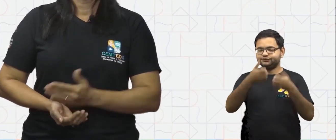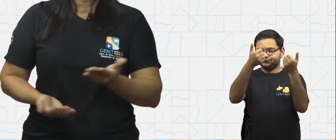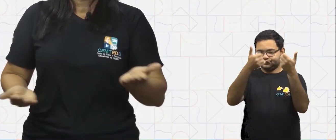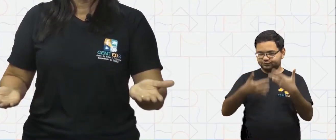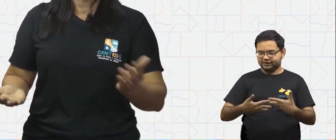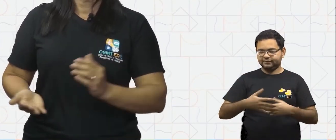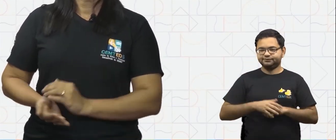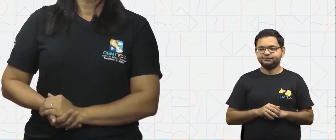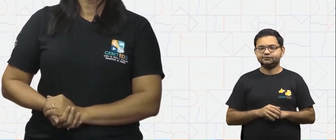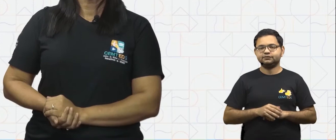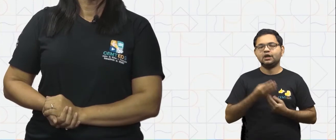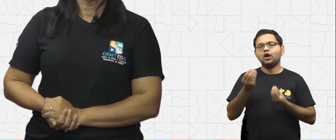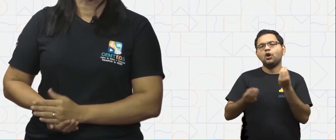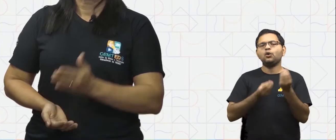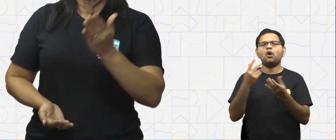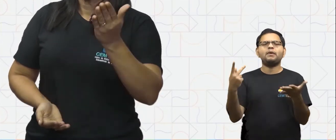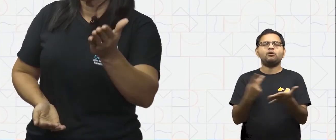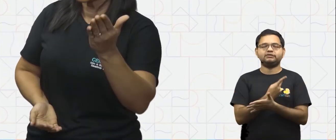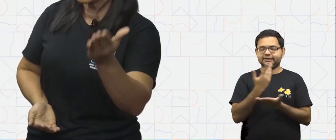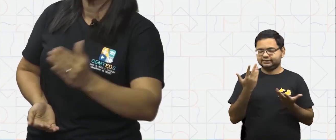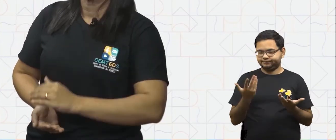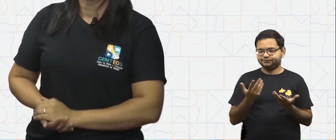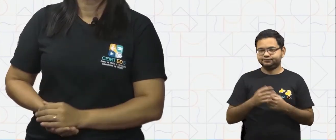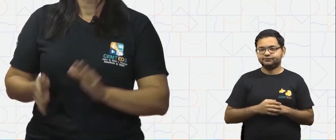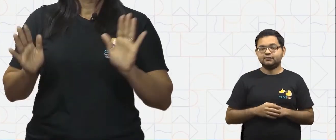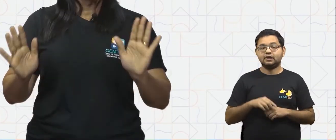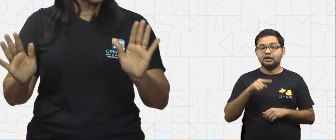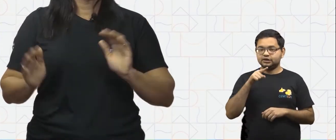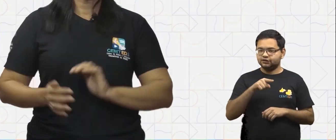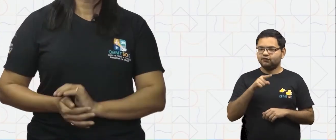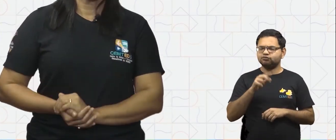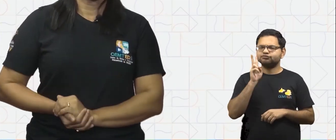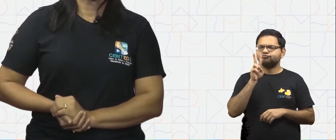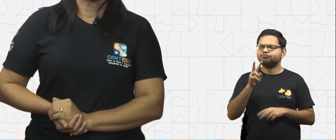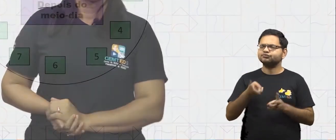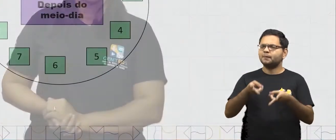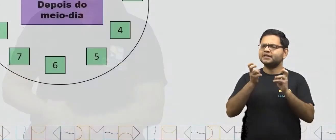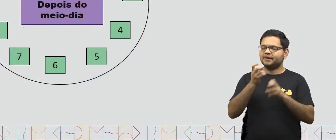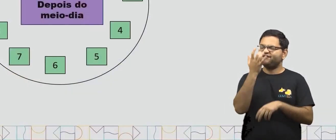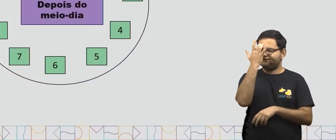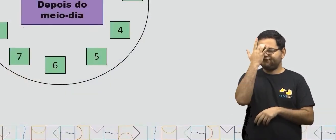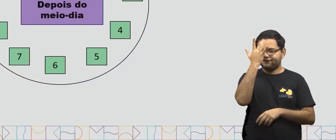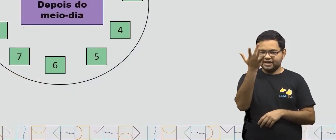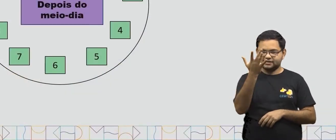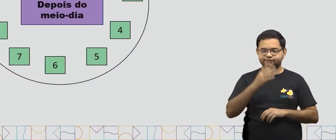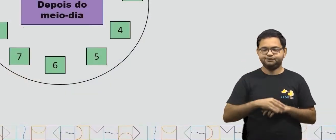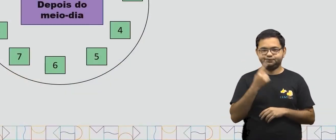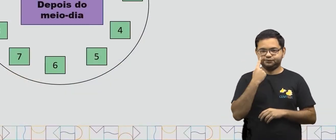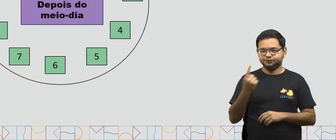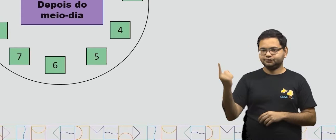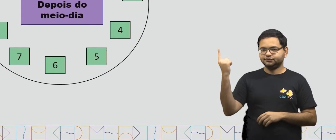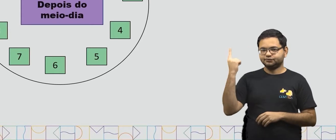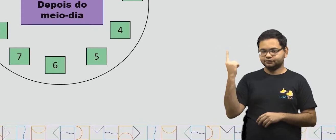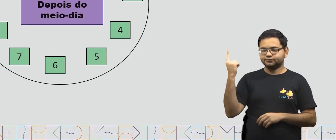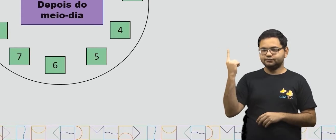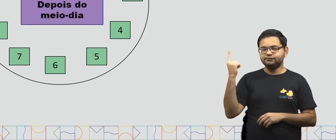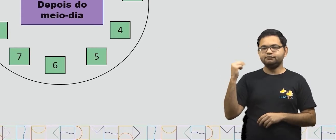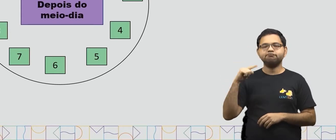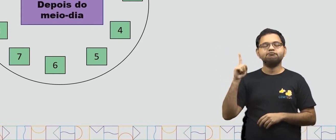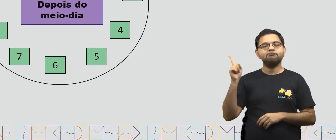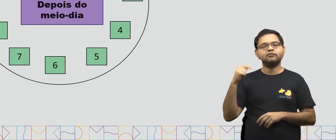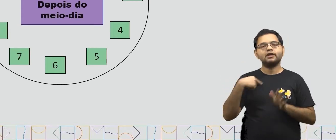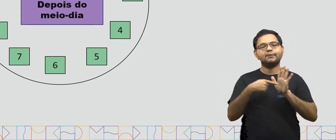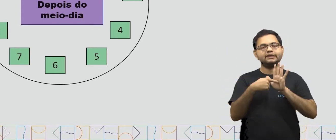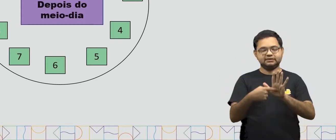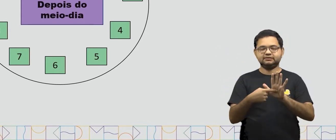você como isso funciona. E você vai ver que é bem fácil. Aqui temos a representação de um